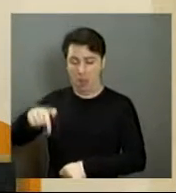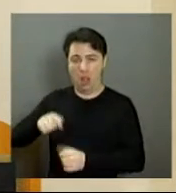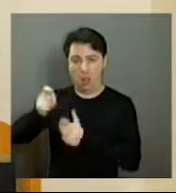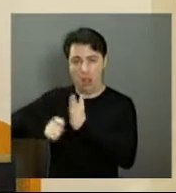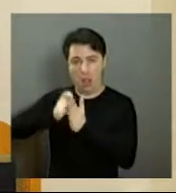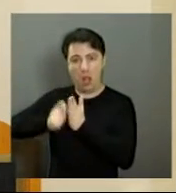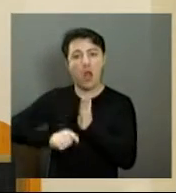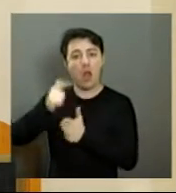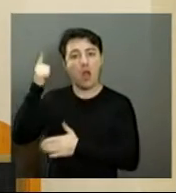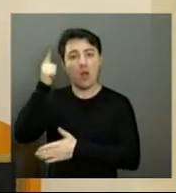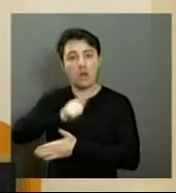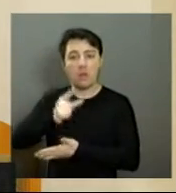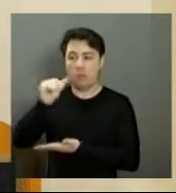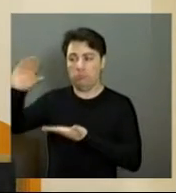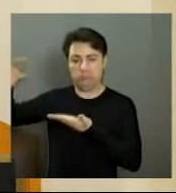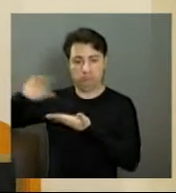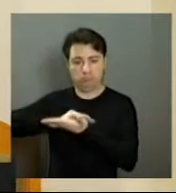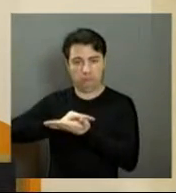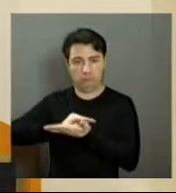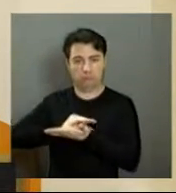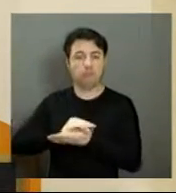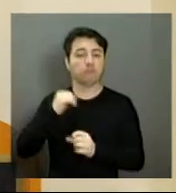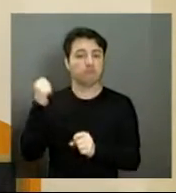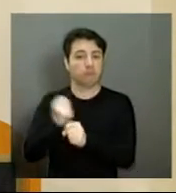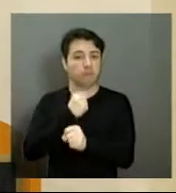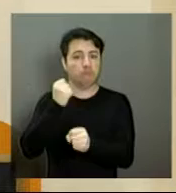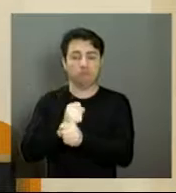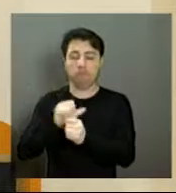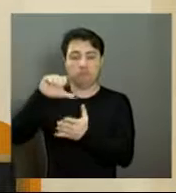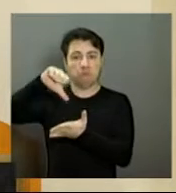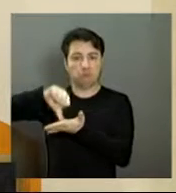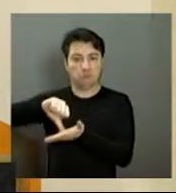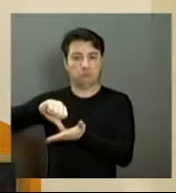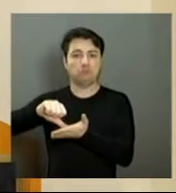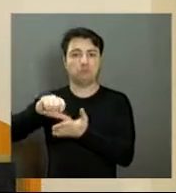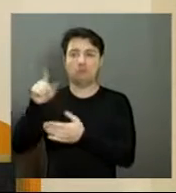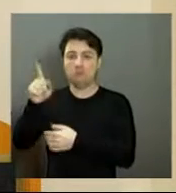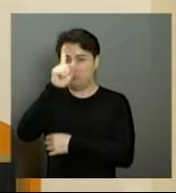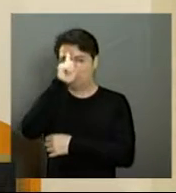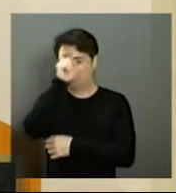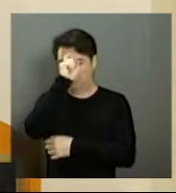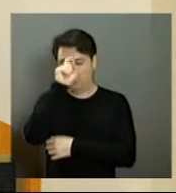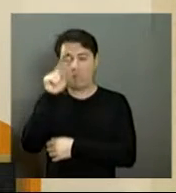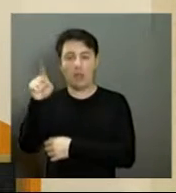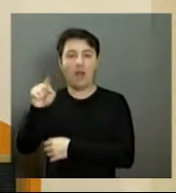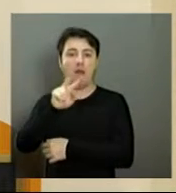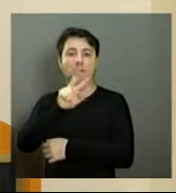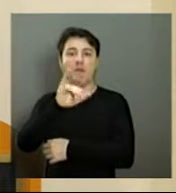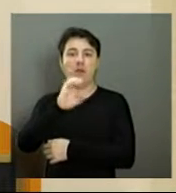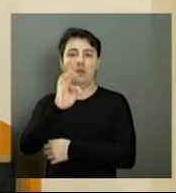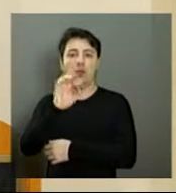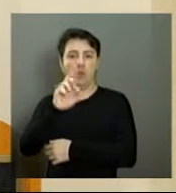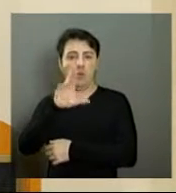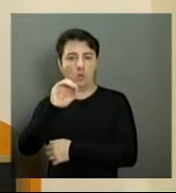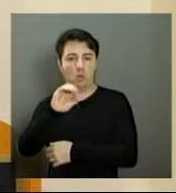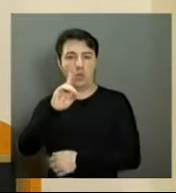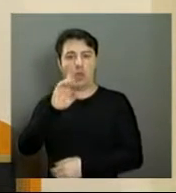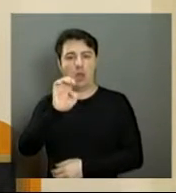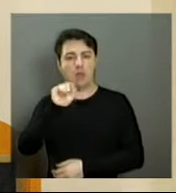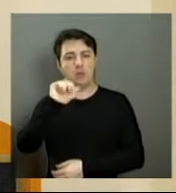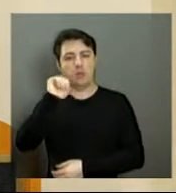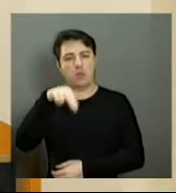e essa construção do posto de saúde está a todo vapor no Jardim Vitório Desante. Nós somos imensamente